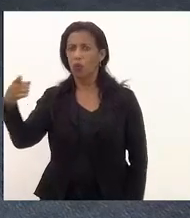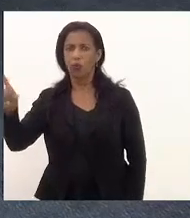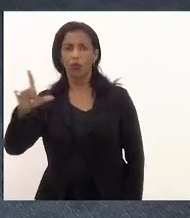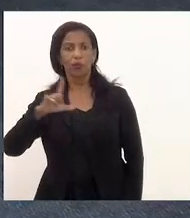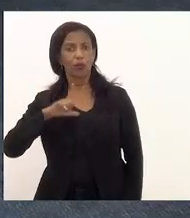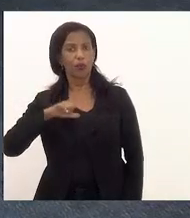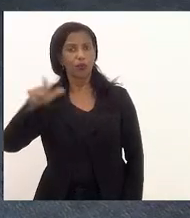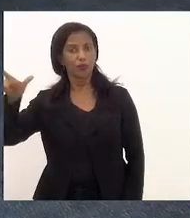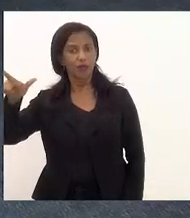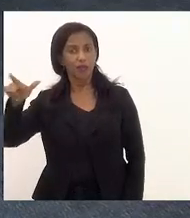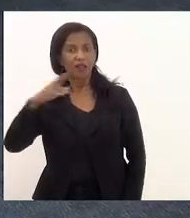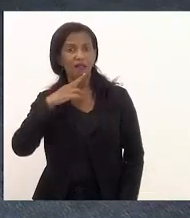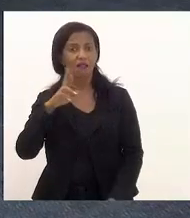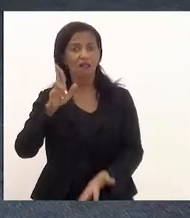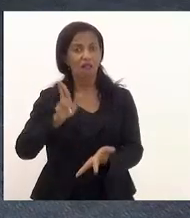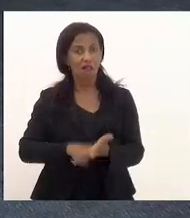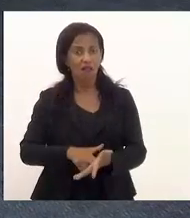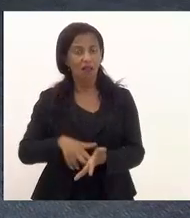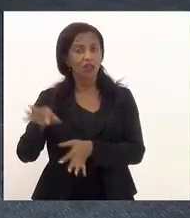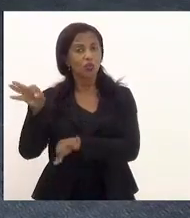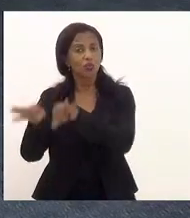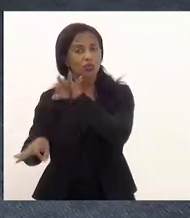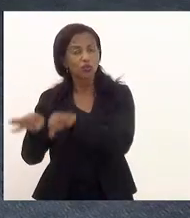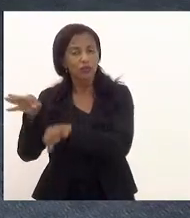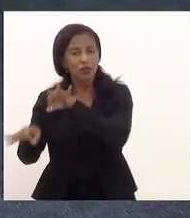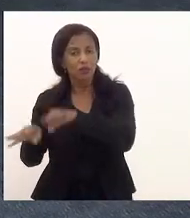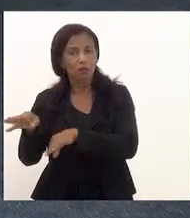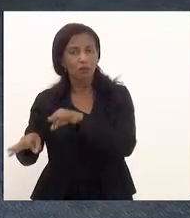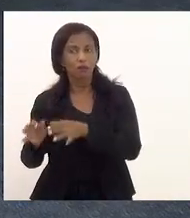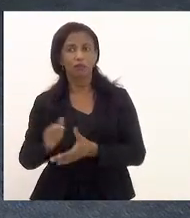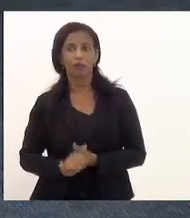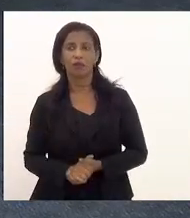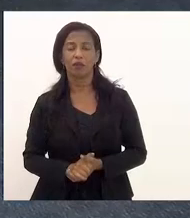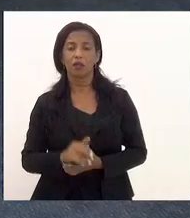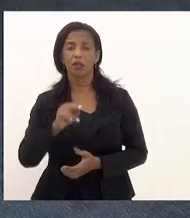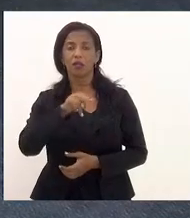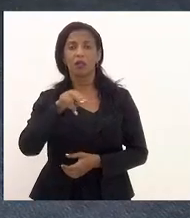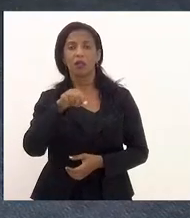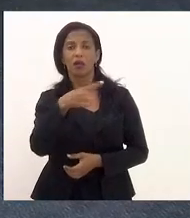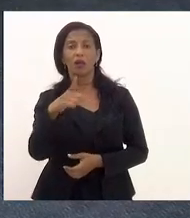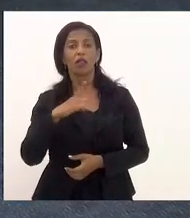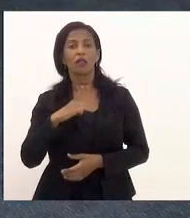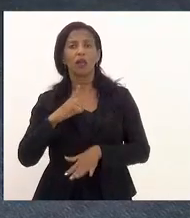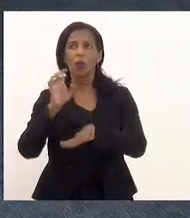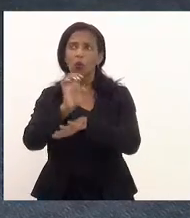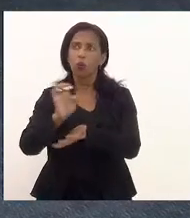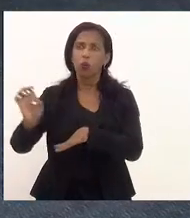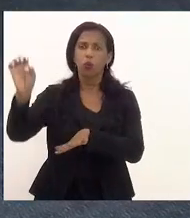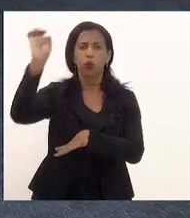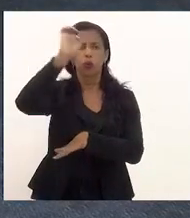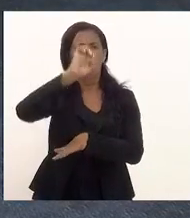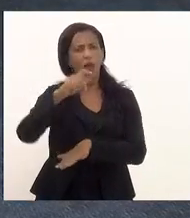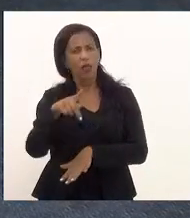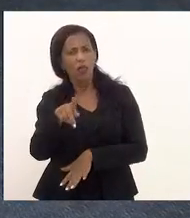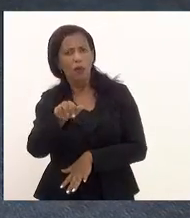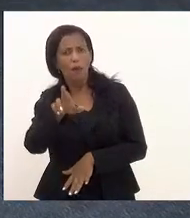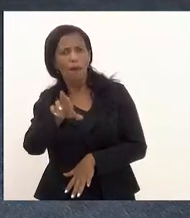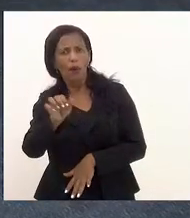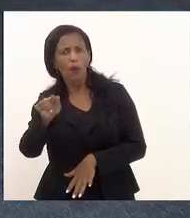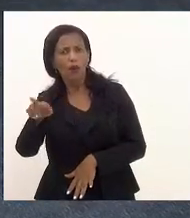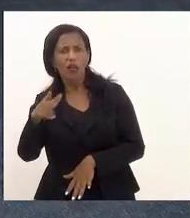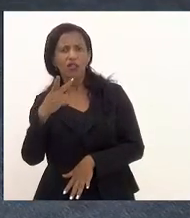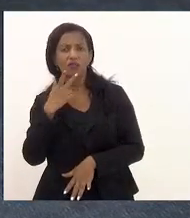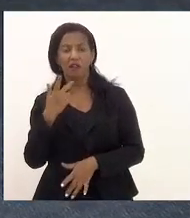que é uma dívida reconhecida judicialmente que a União tem com os Estados, e o Paulo Guedes diz,